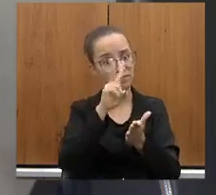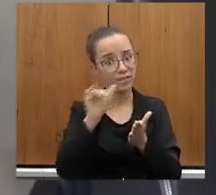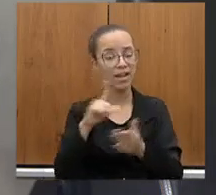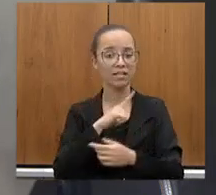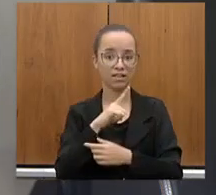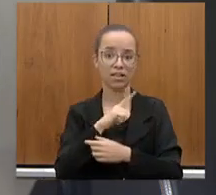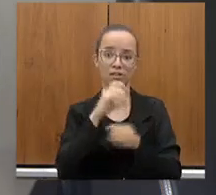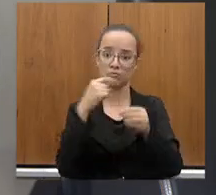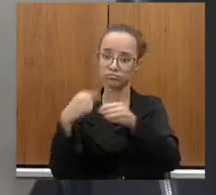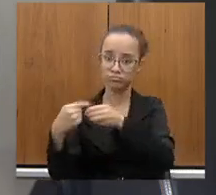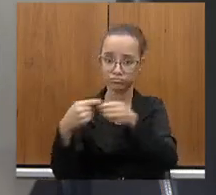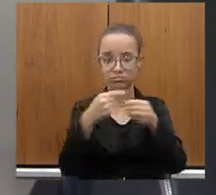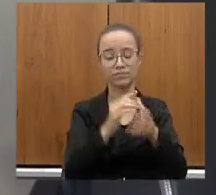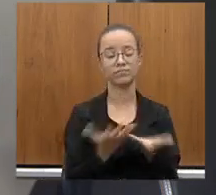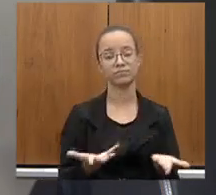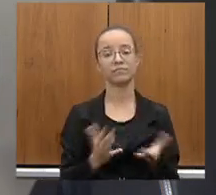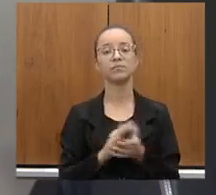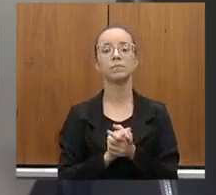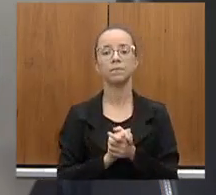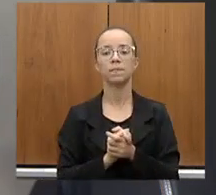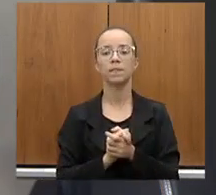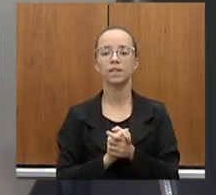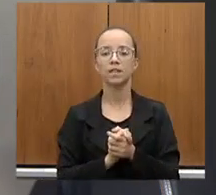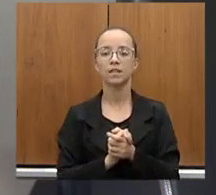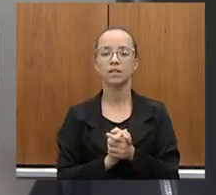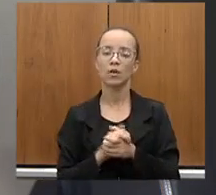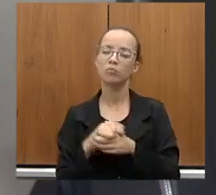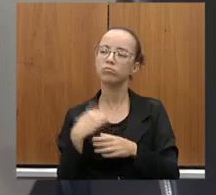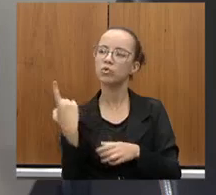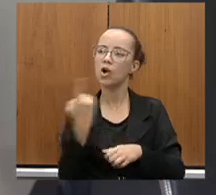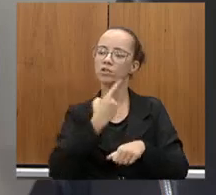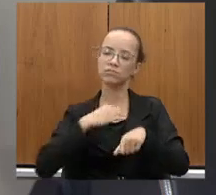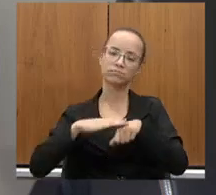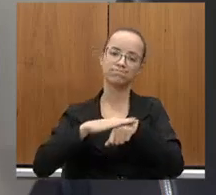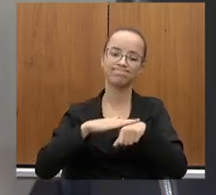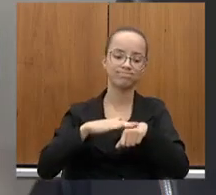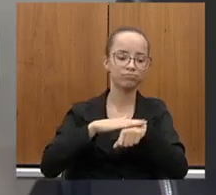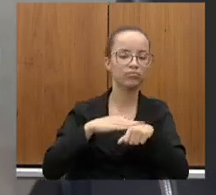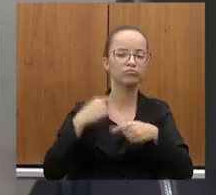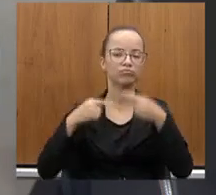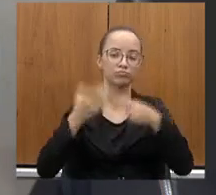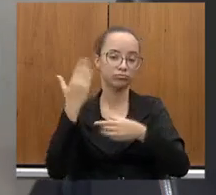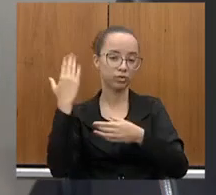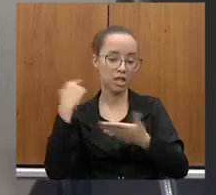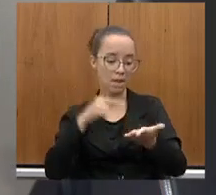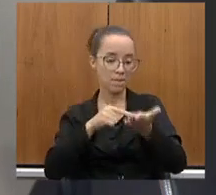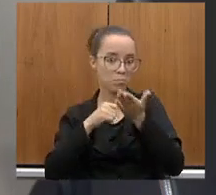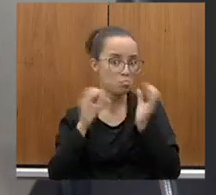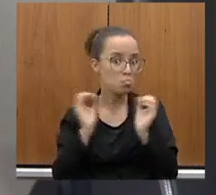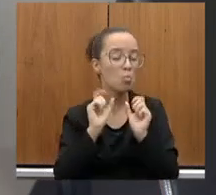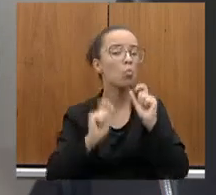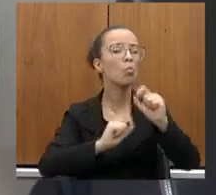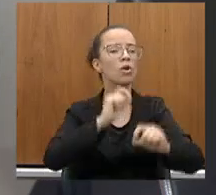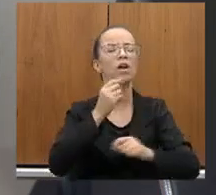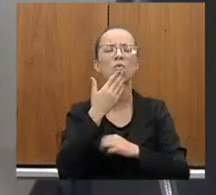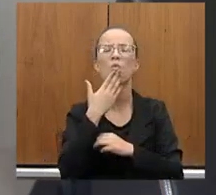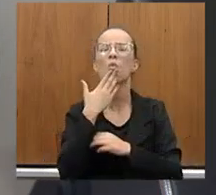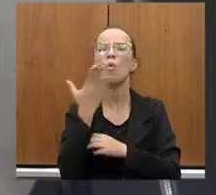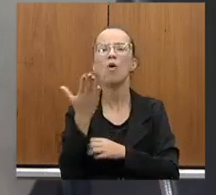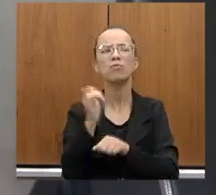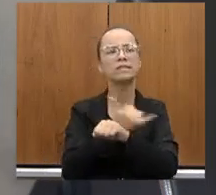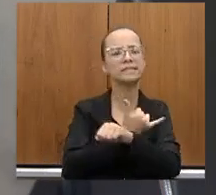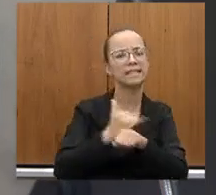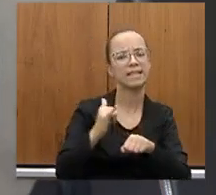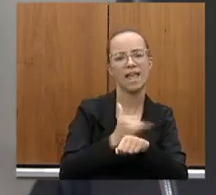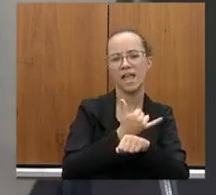municípios. Também, durante todos os debates, não nos foi apresentado qual seria a integração dos sistemas